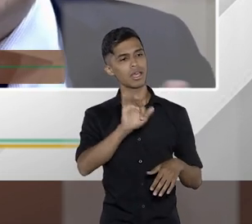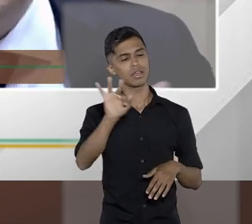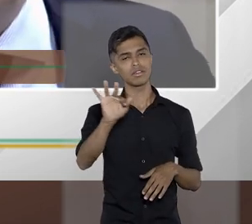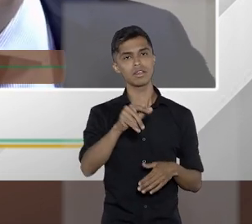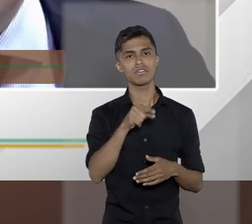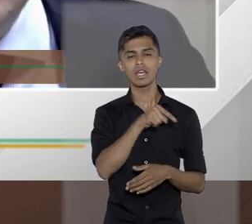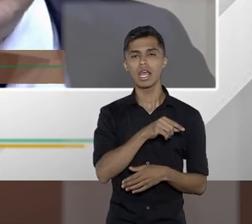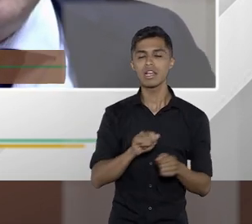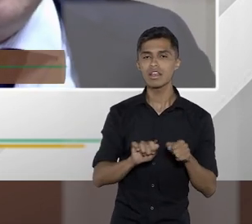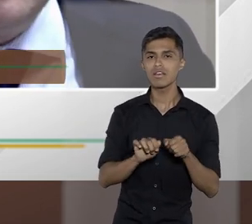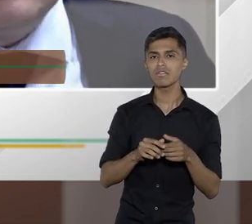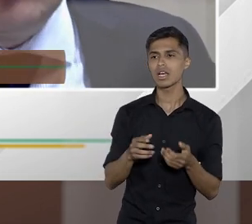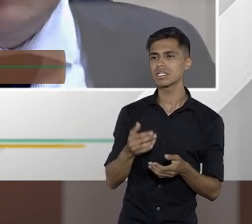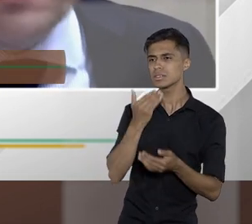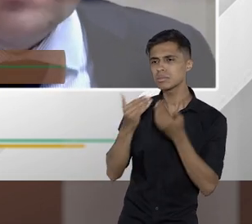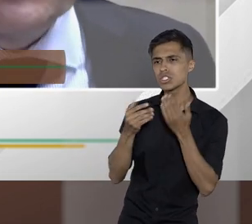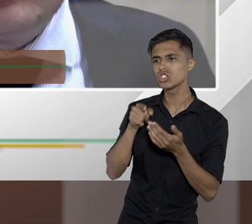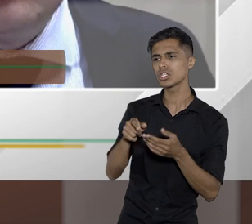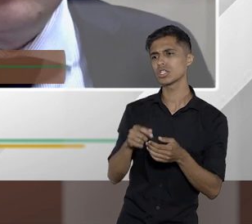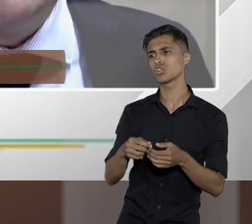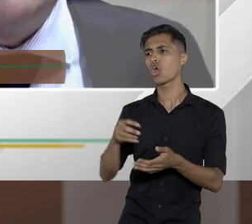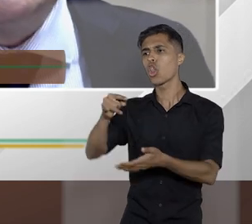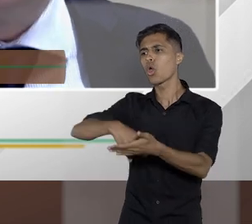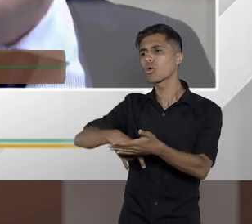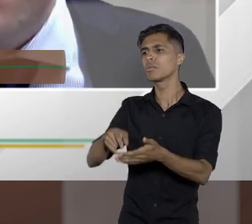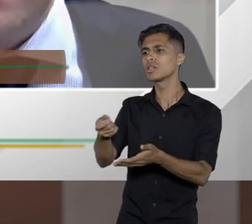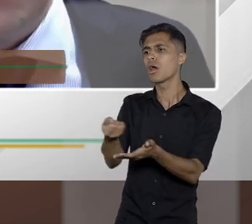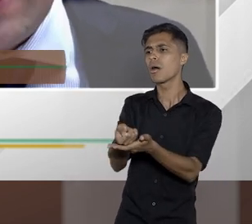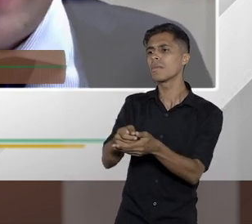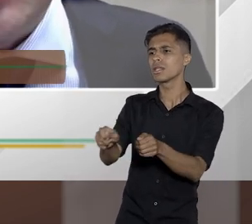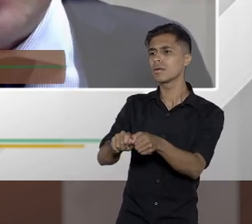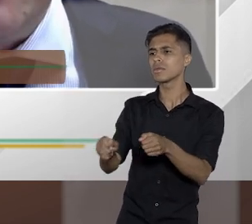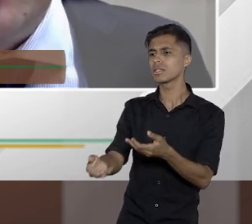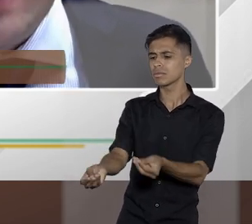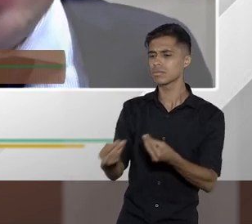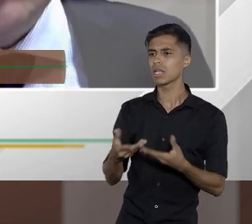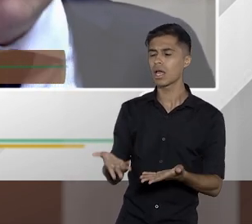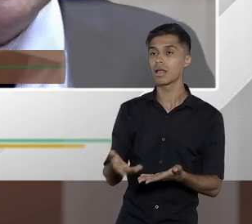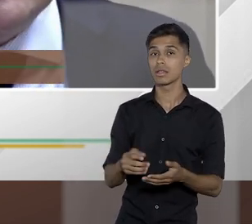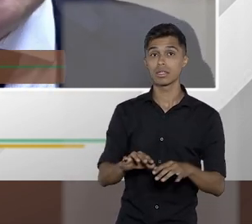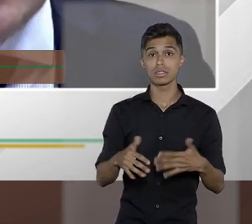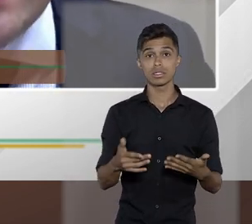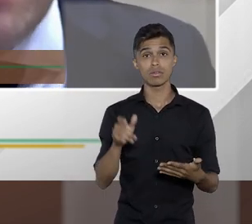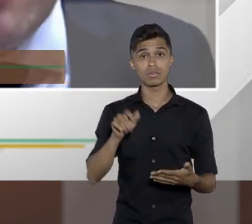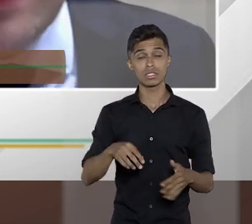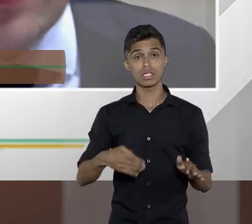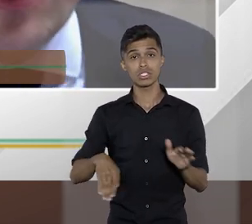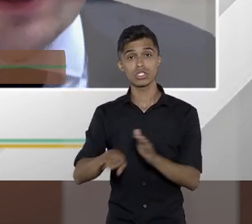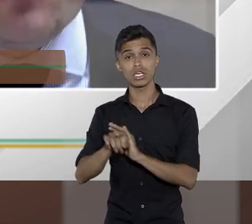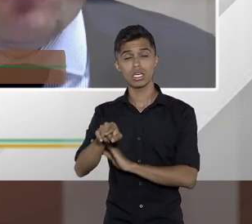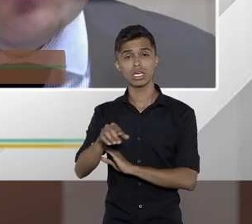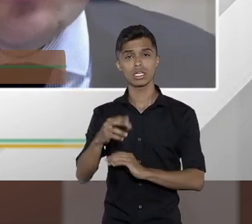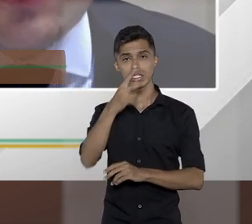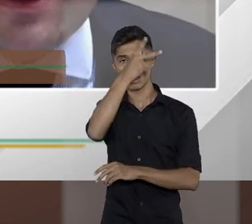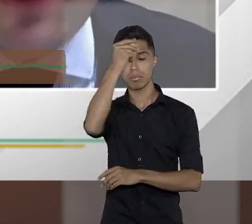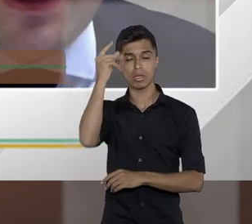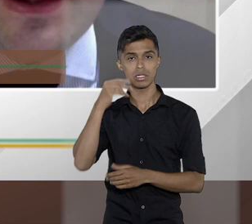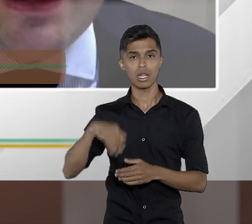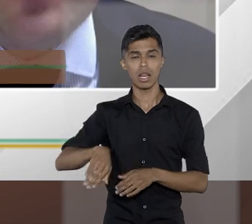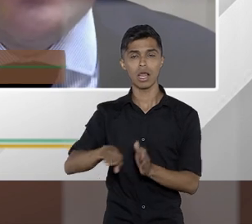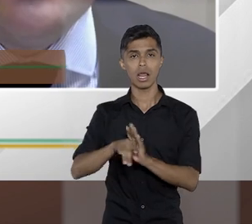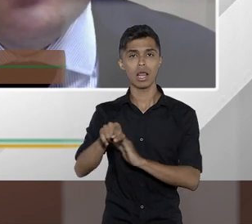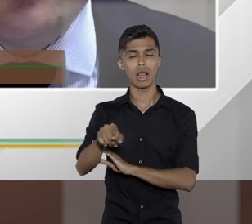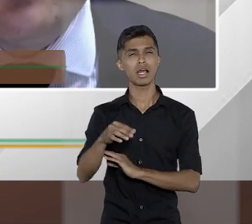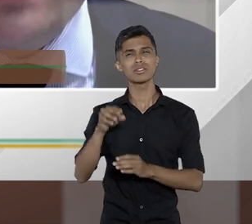social, vai exigir documentação e vai ser extremamente burocrática. Só que você vai chegar na prefeitura, como o professor Jonathan